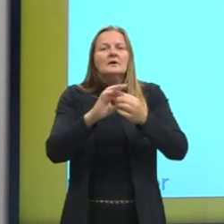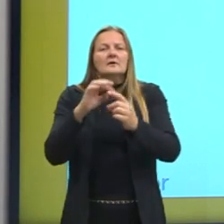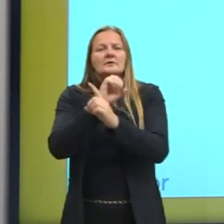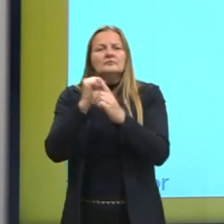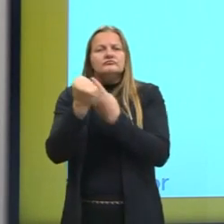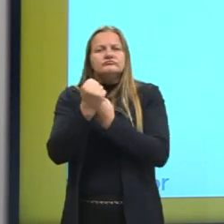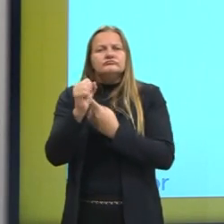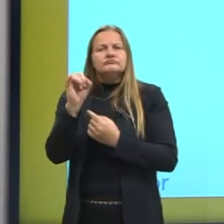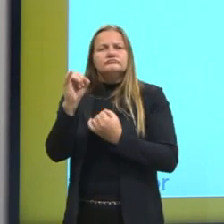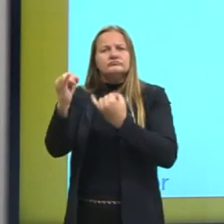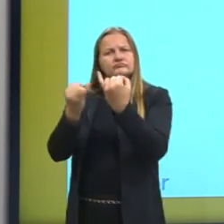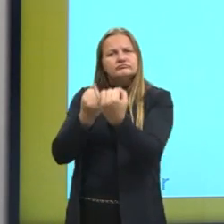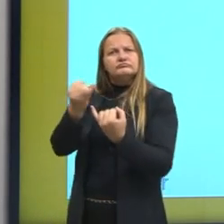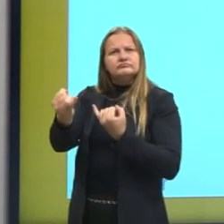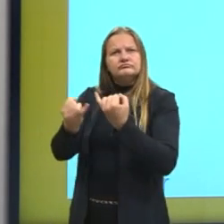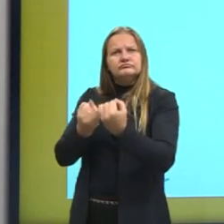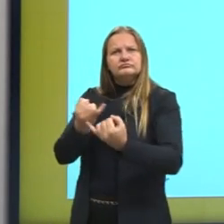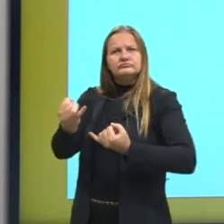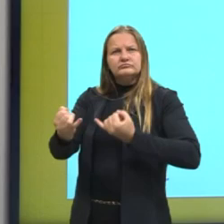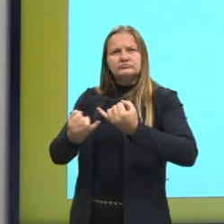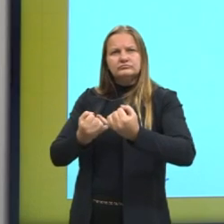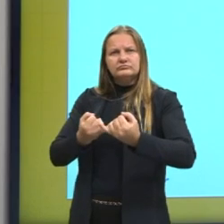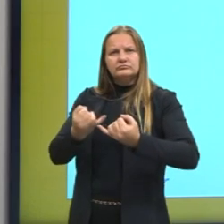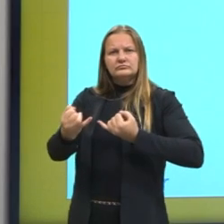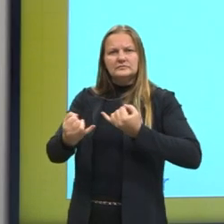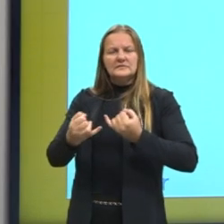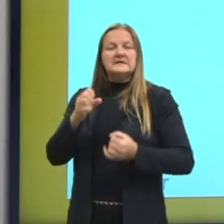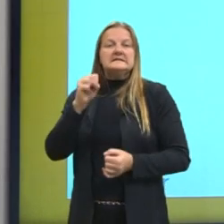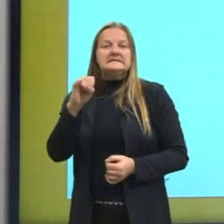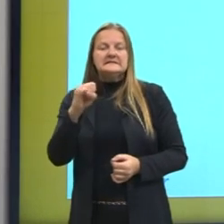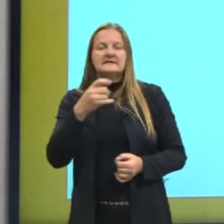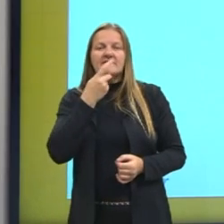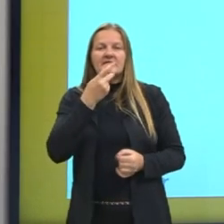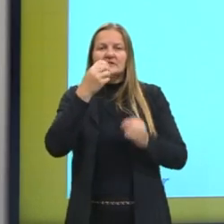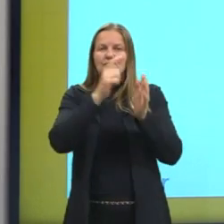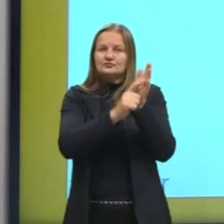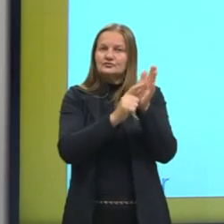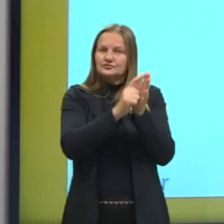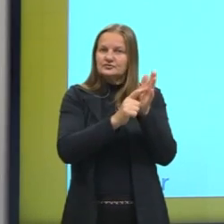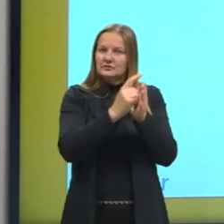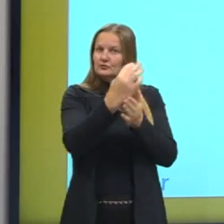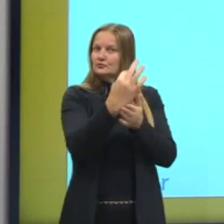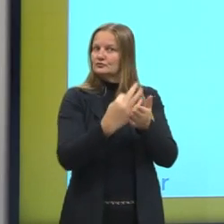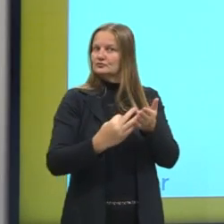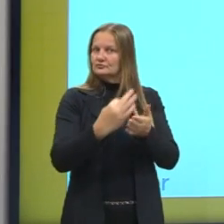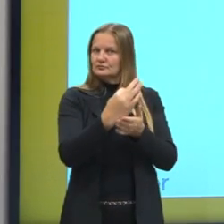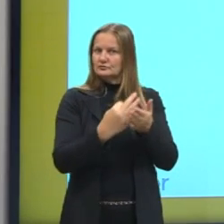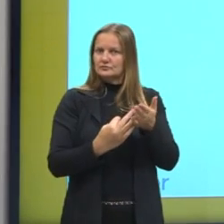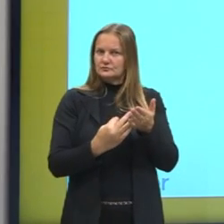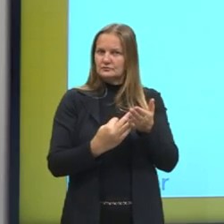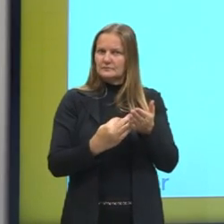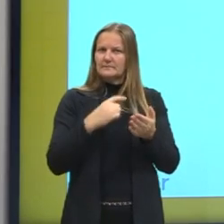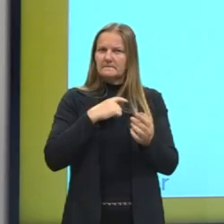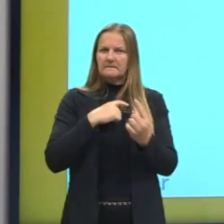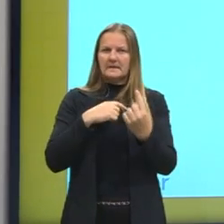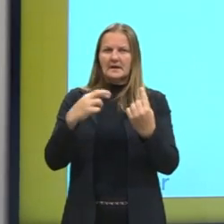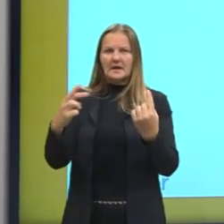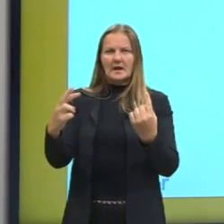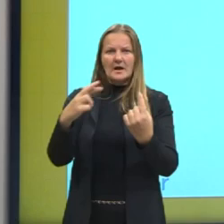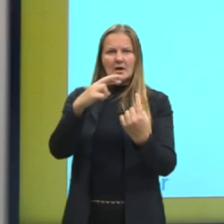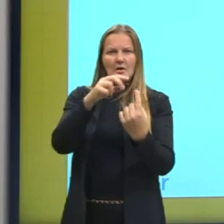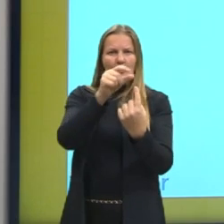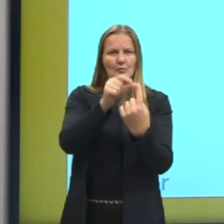interlocutores. Ou seja, quando eu estou falando em gênero textual, eu estou falando dessa relação